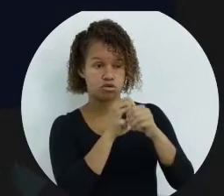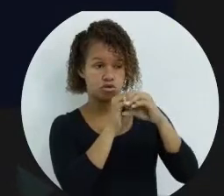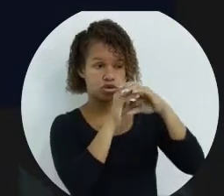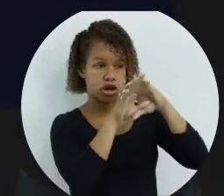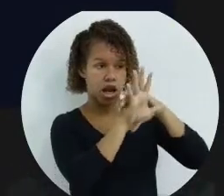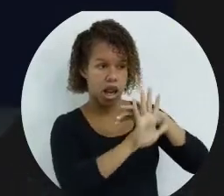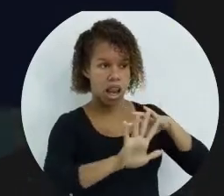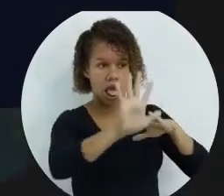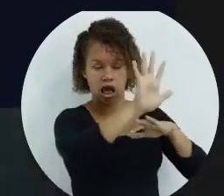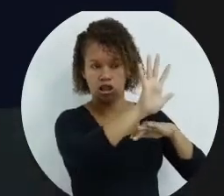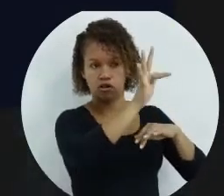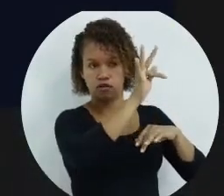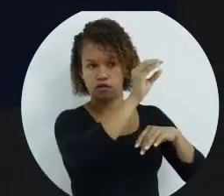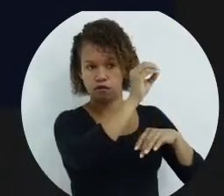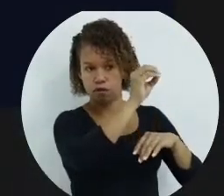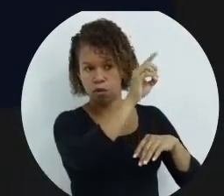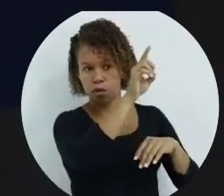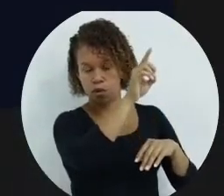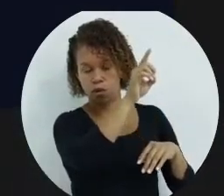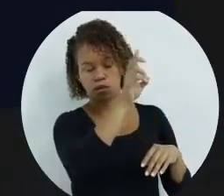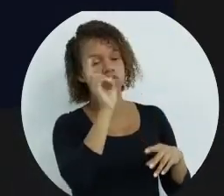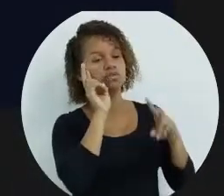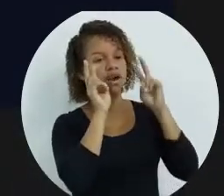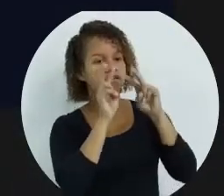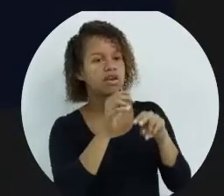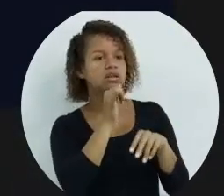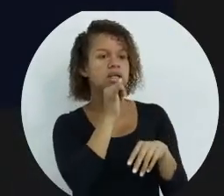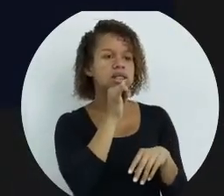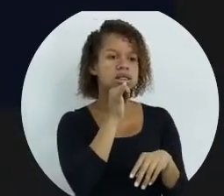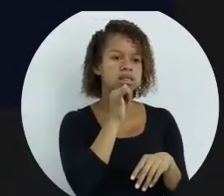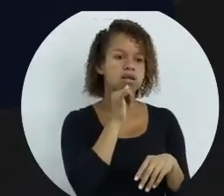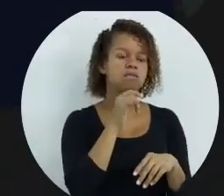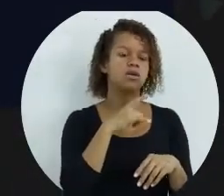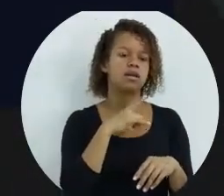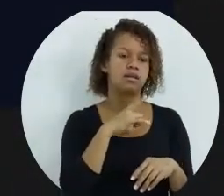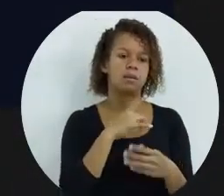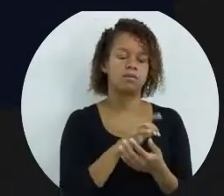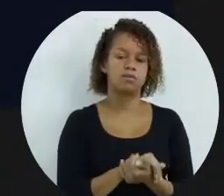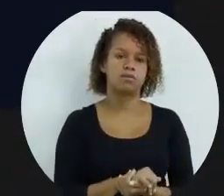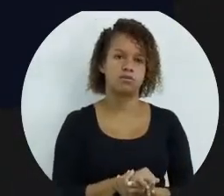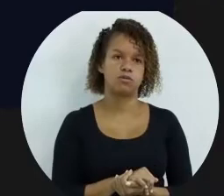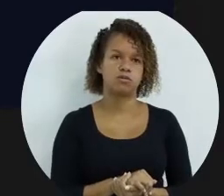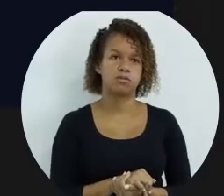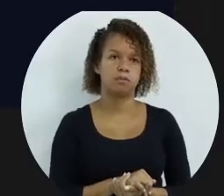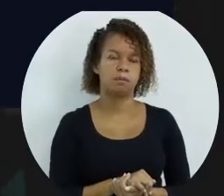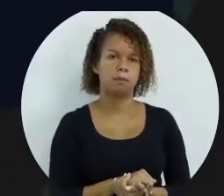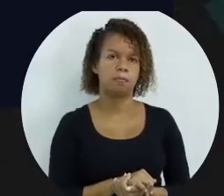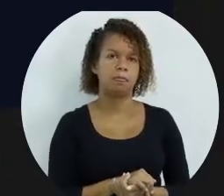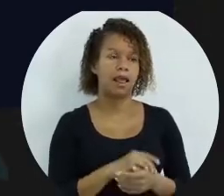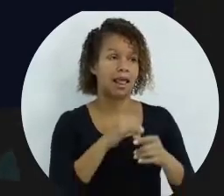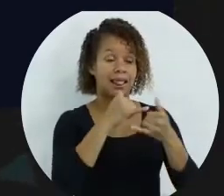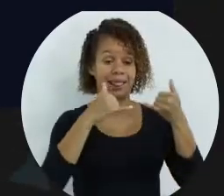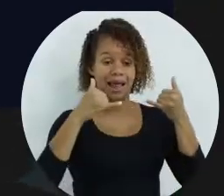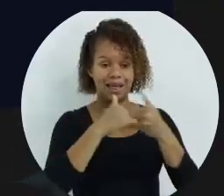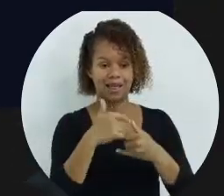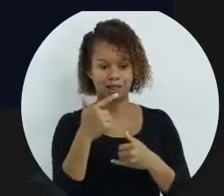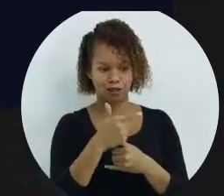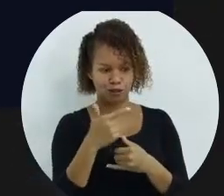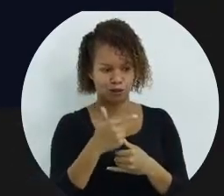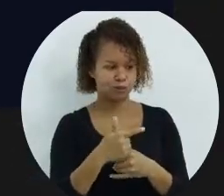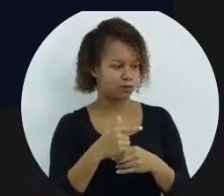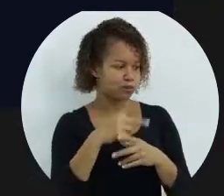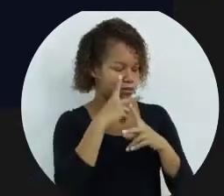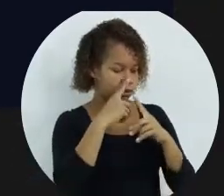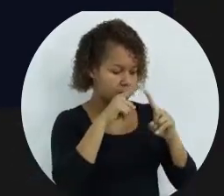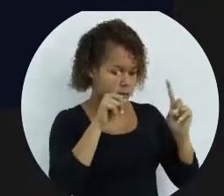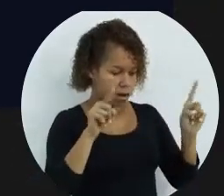estrutura de repetição for, você vai ver no exemplo que temos na linha 2 uma variável